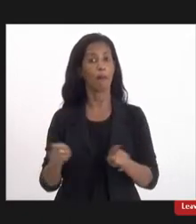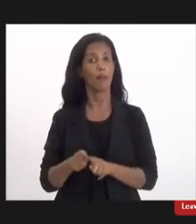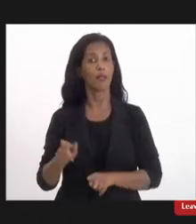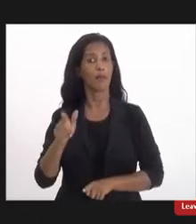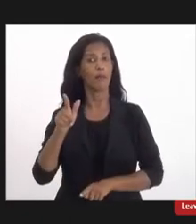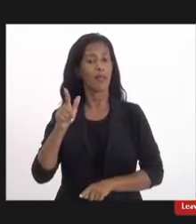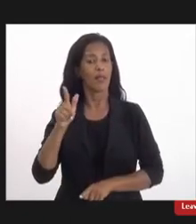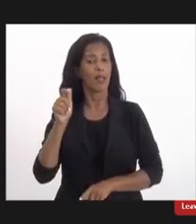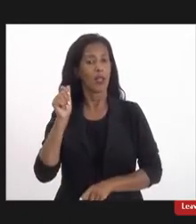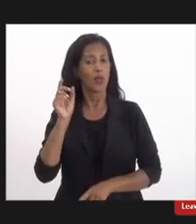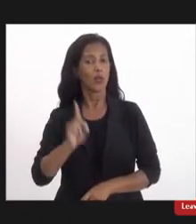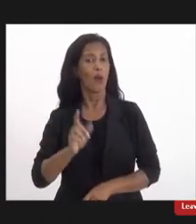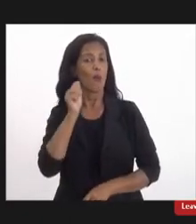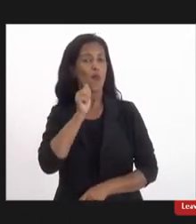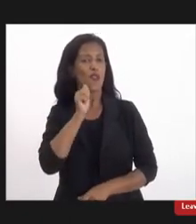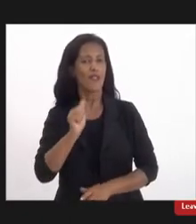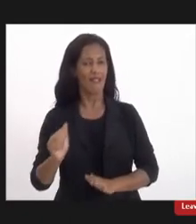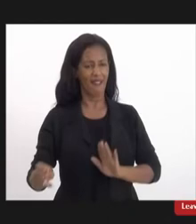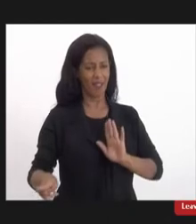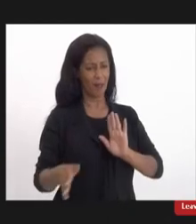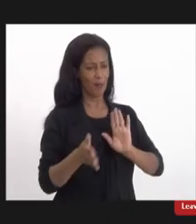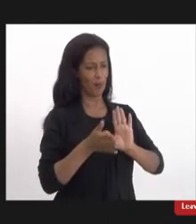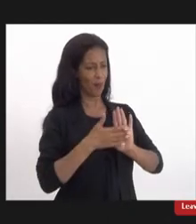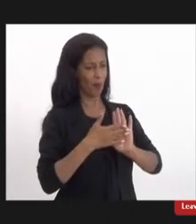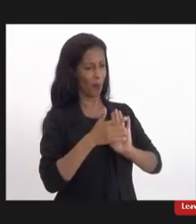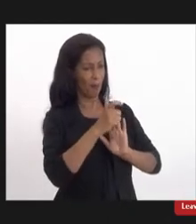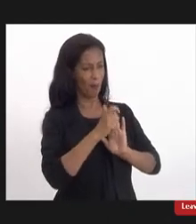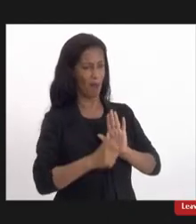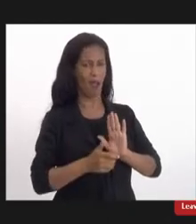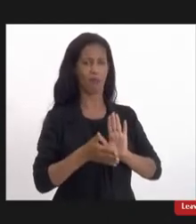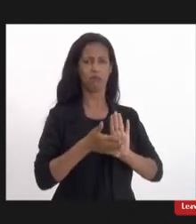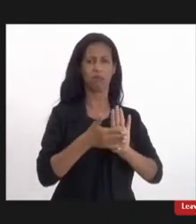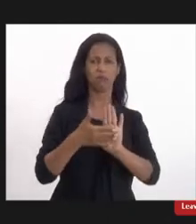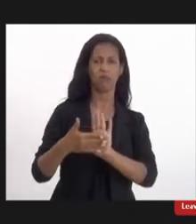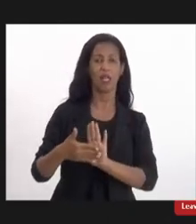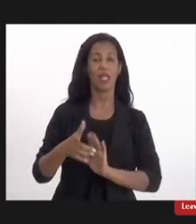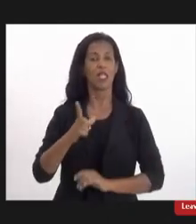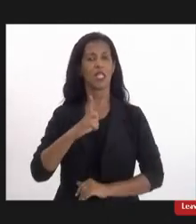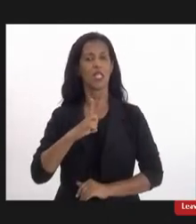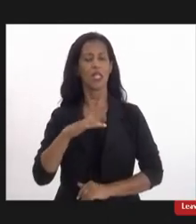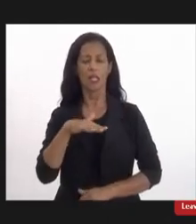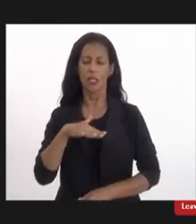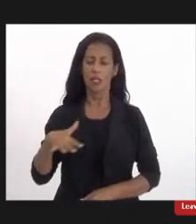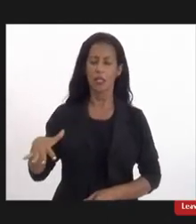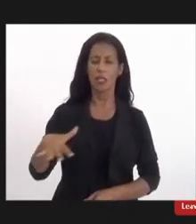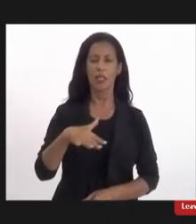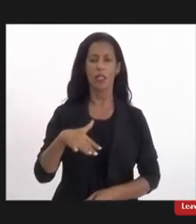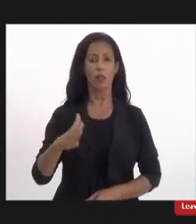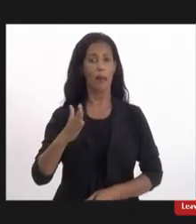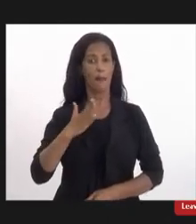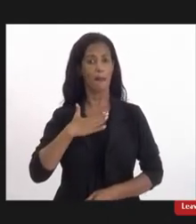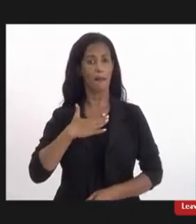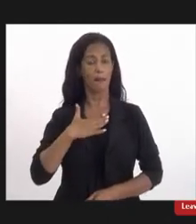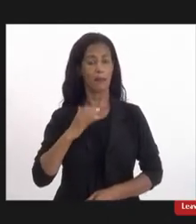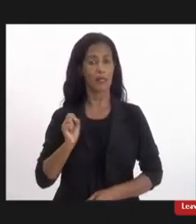propõe, da mulher que tem aquele espaço ali como seu,